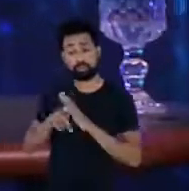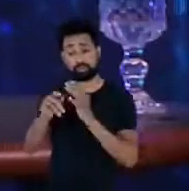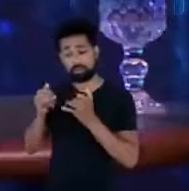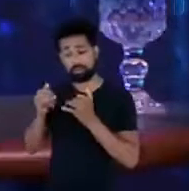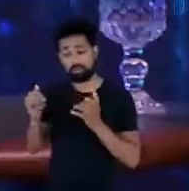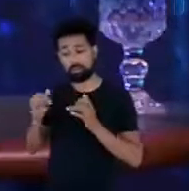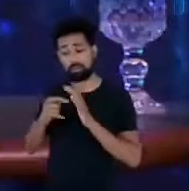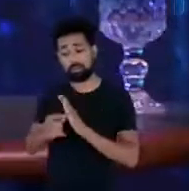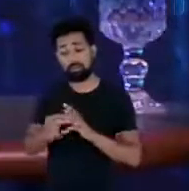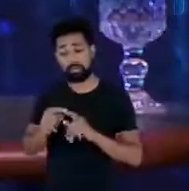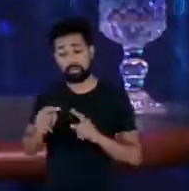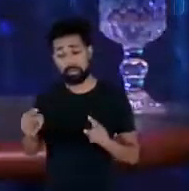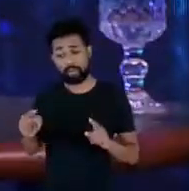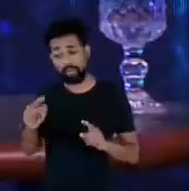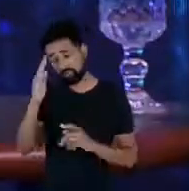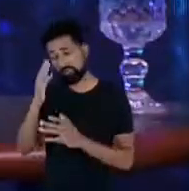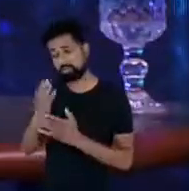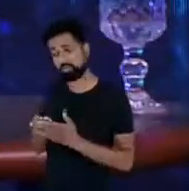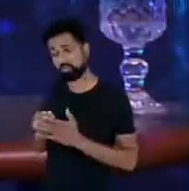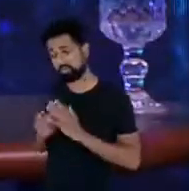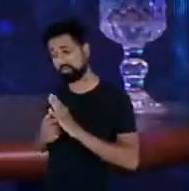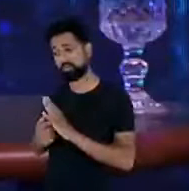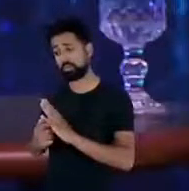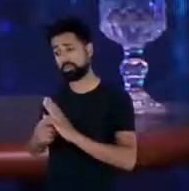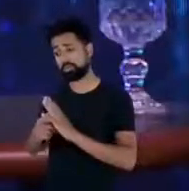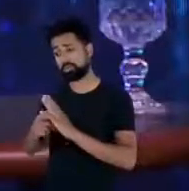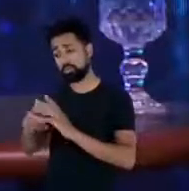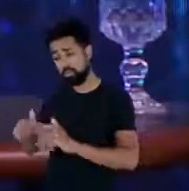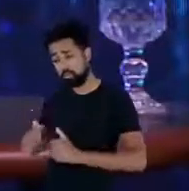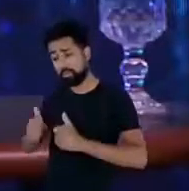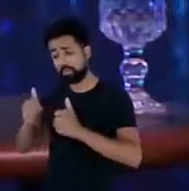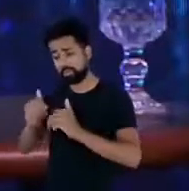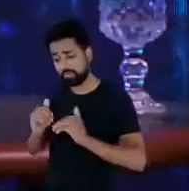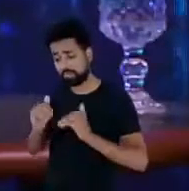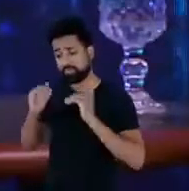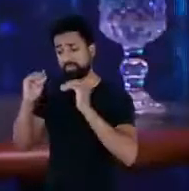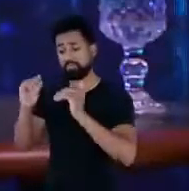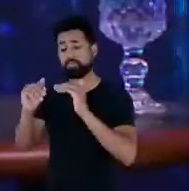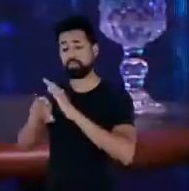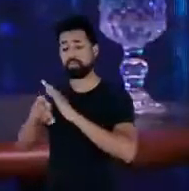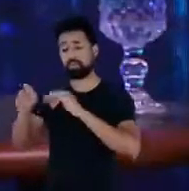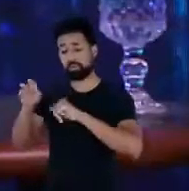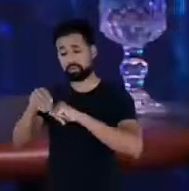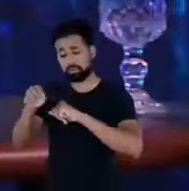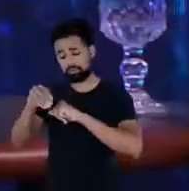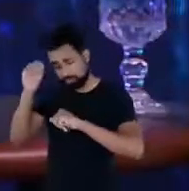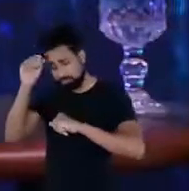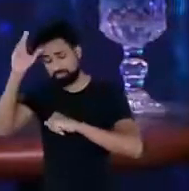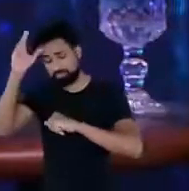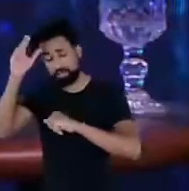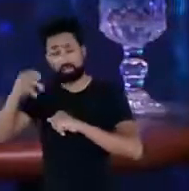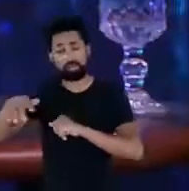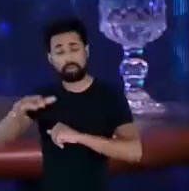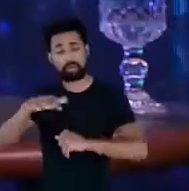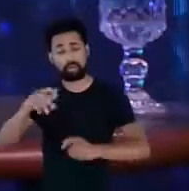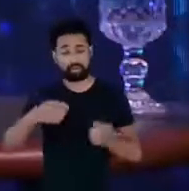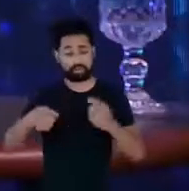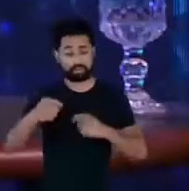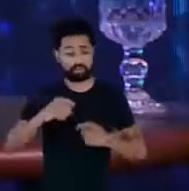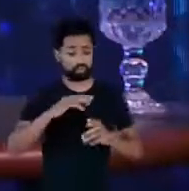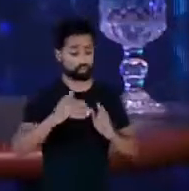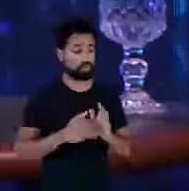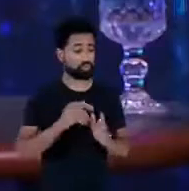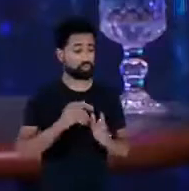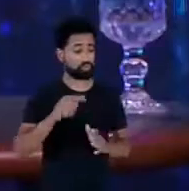mas eu acho que traz um nível ele eleva um nível de conhecimento para o setor financeiro principalmente daquilo que é eficiência